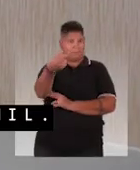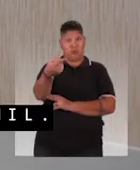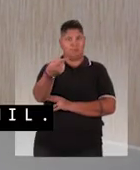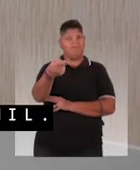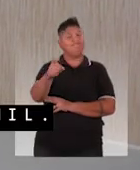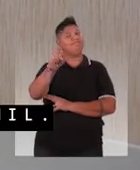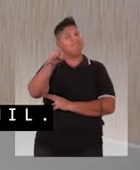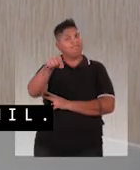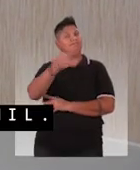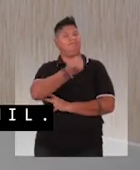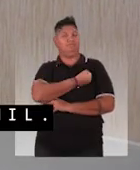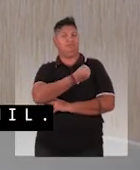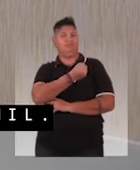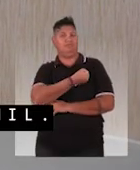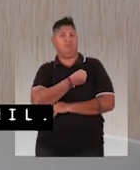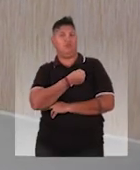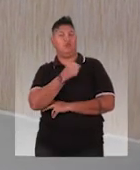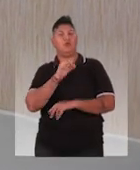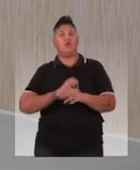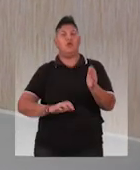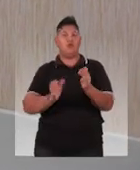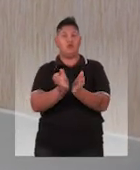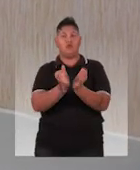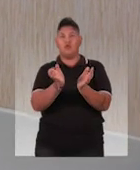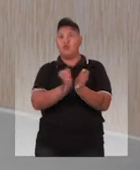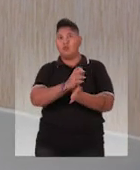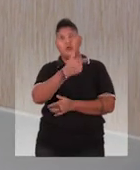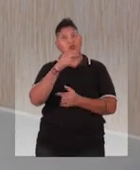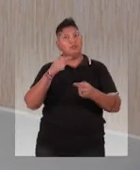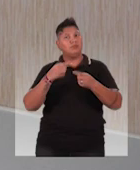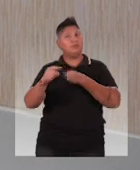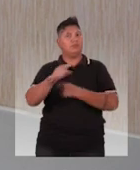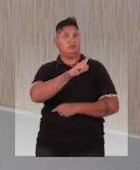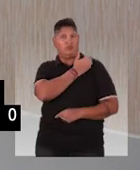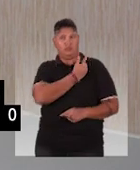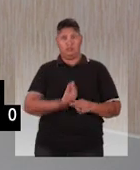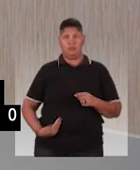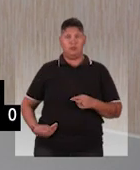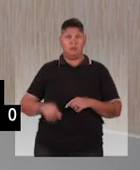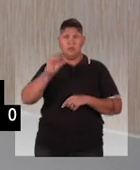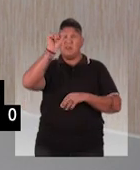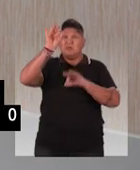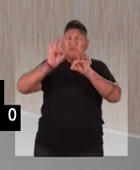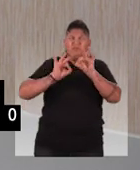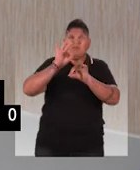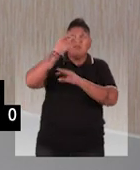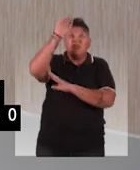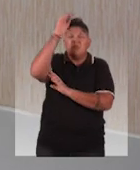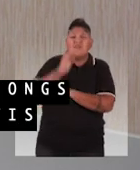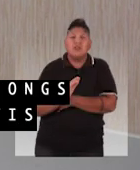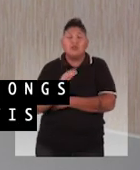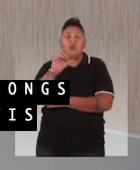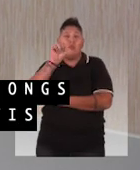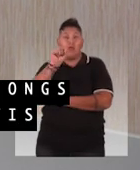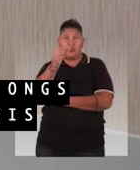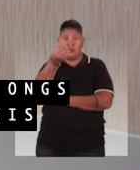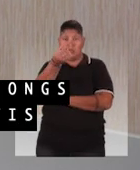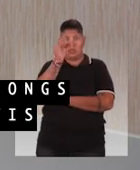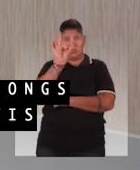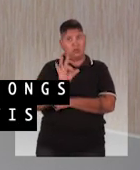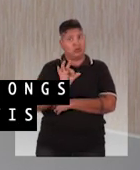820 mil. Este é o número de organizações não governamentais espalhadas por todo o Brasil.